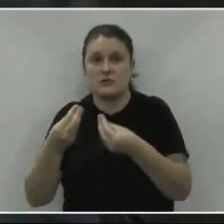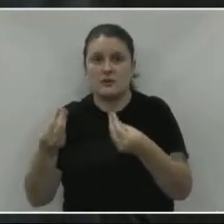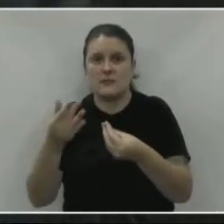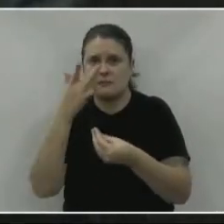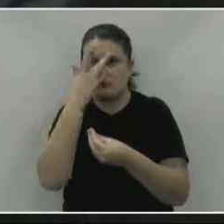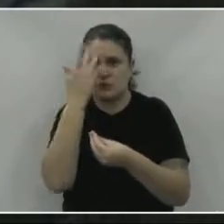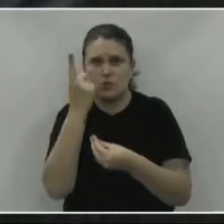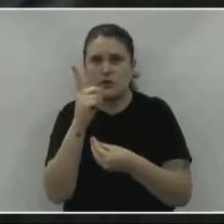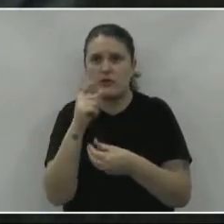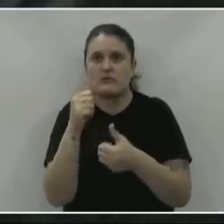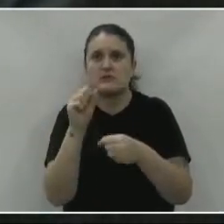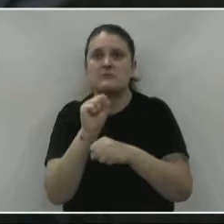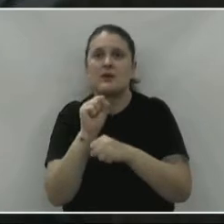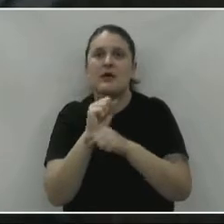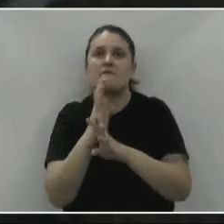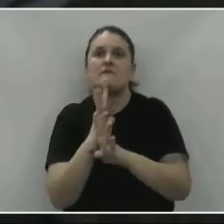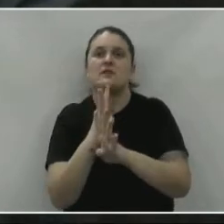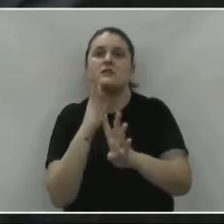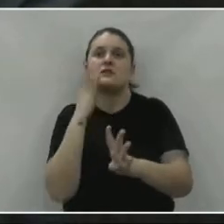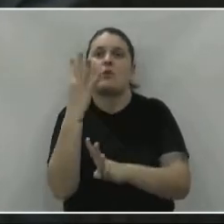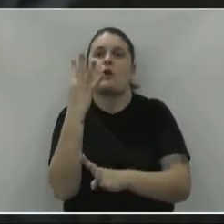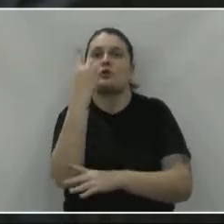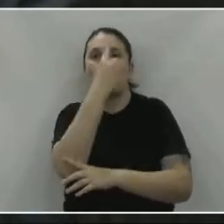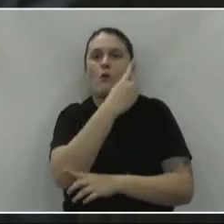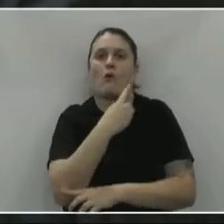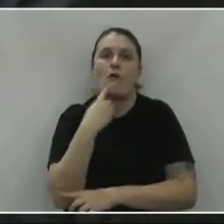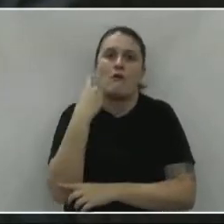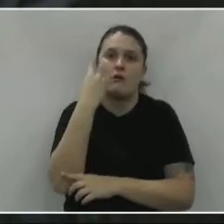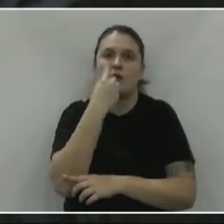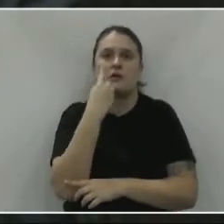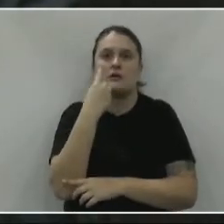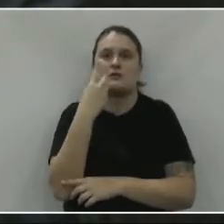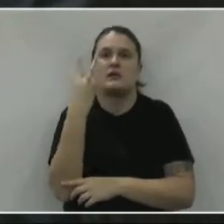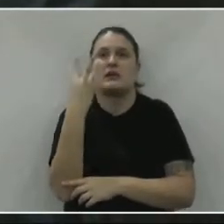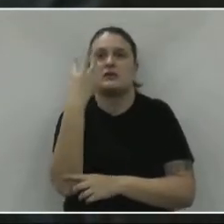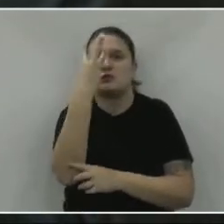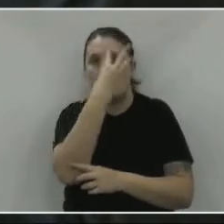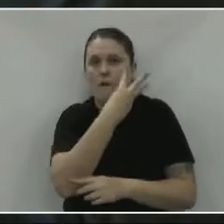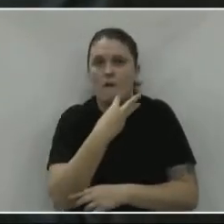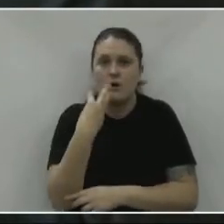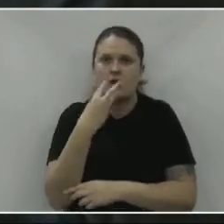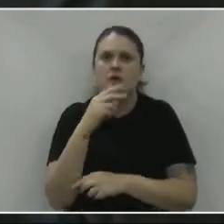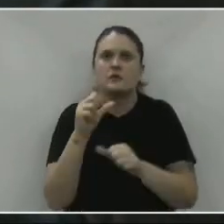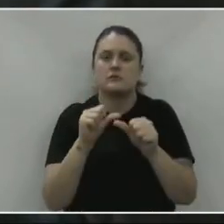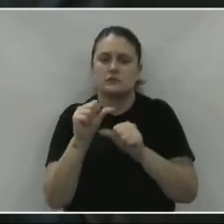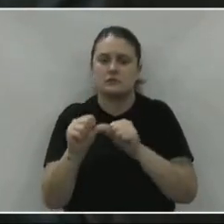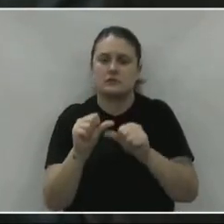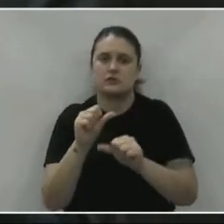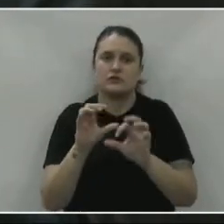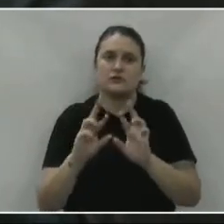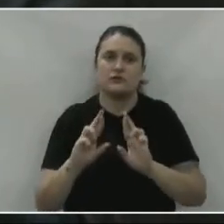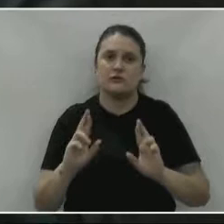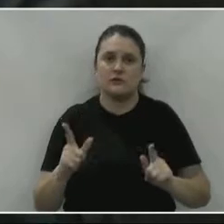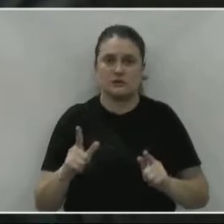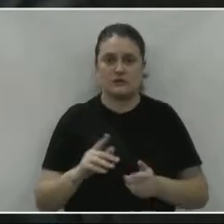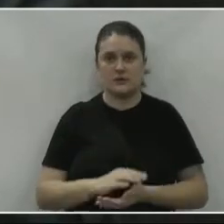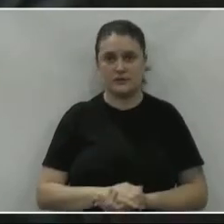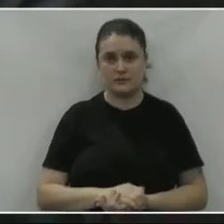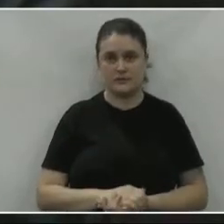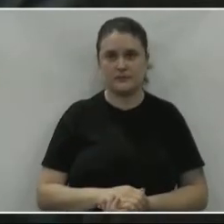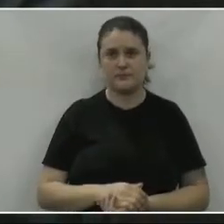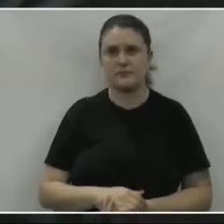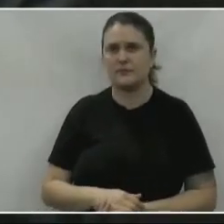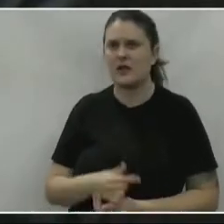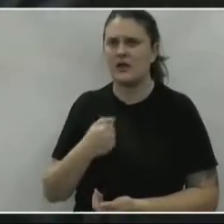precisem ir lá quatro horas da manhã, três horas da manhã e esperar. Faz um outro sistema. Eu passei agora, de